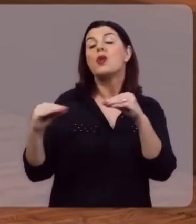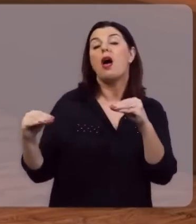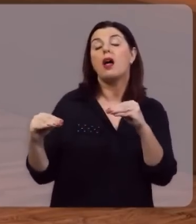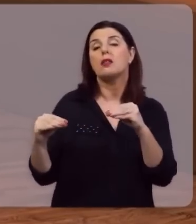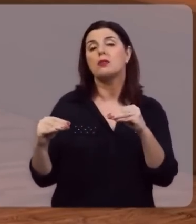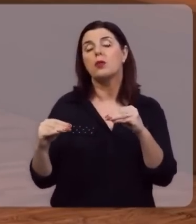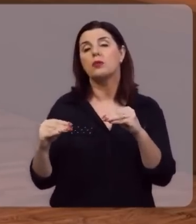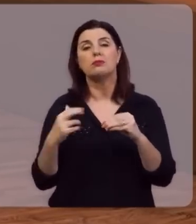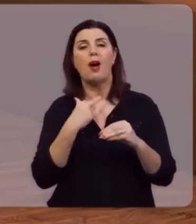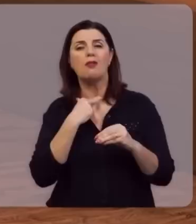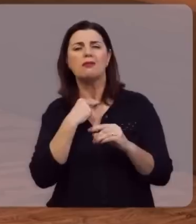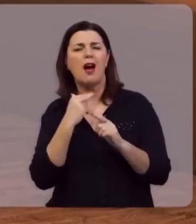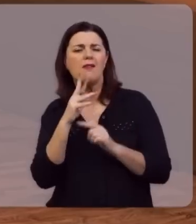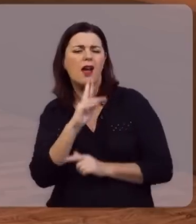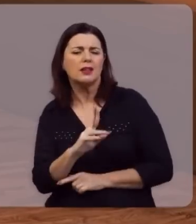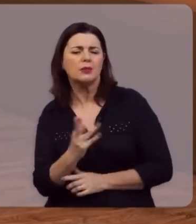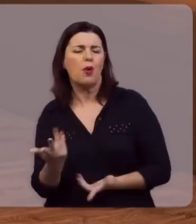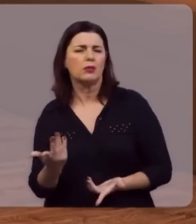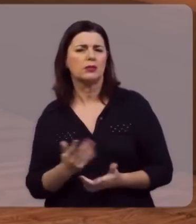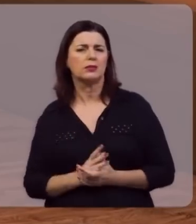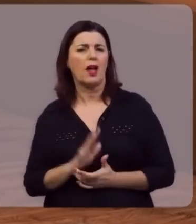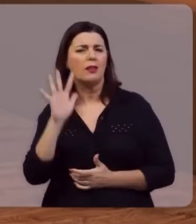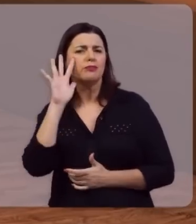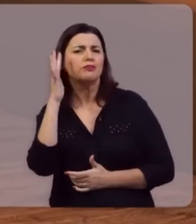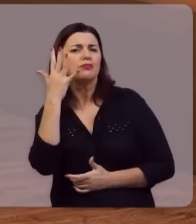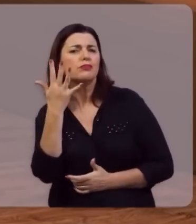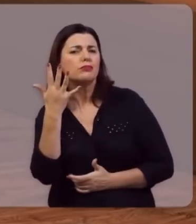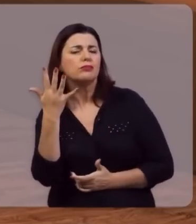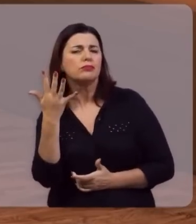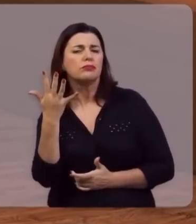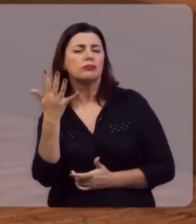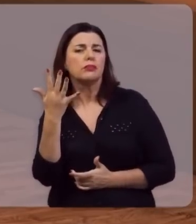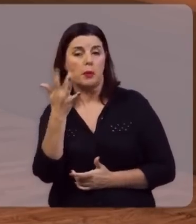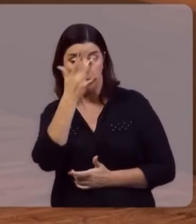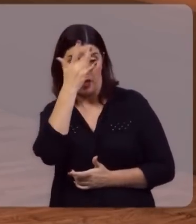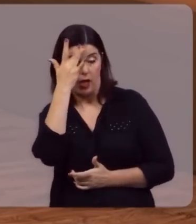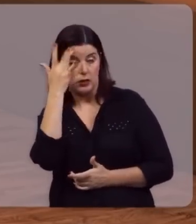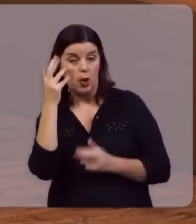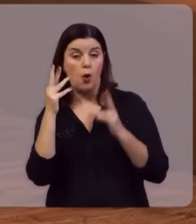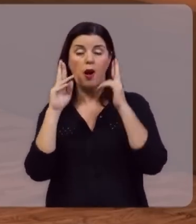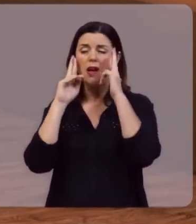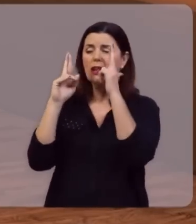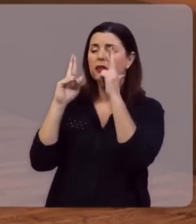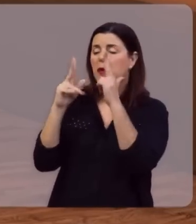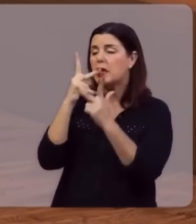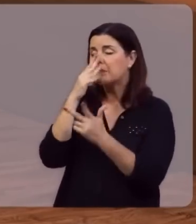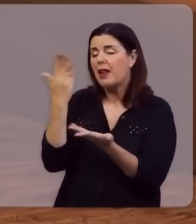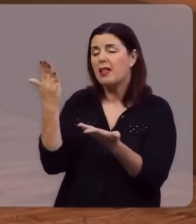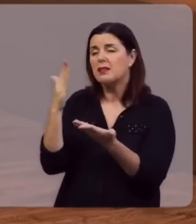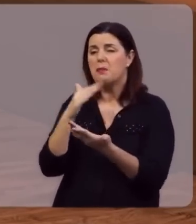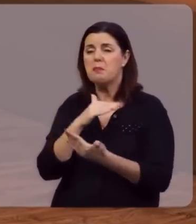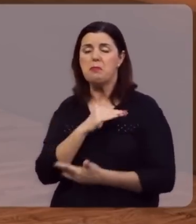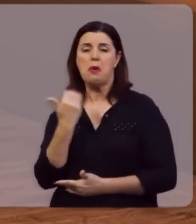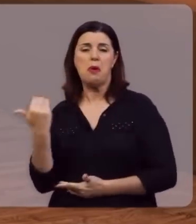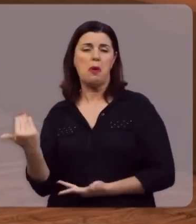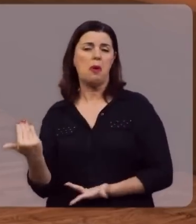problemas insolúveis, insanáveis. Gente estava ali com a esperança morta,